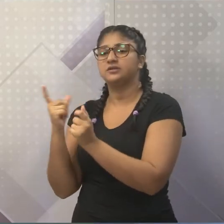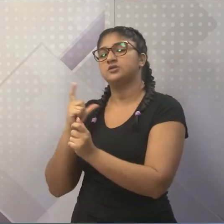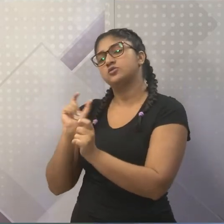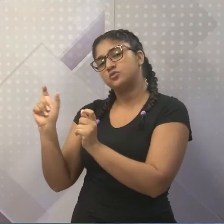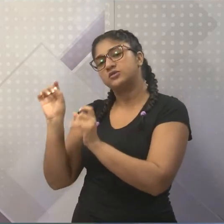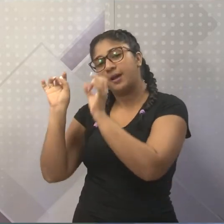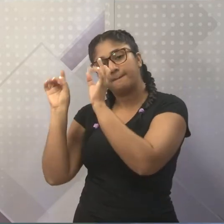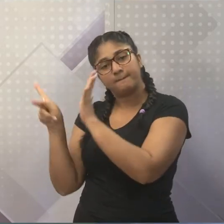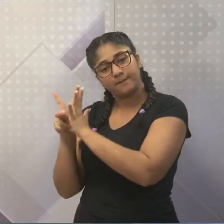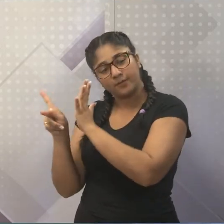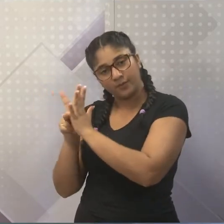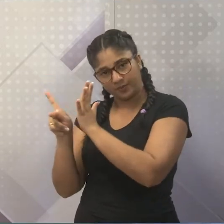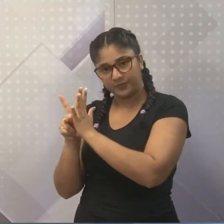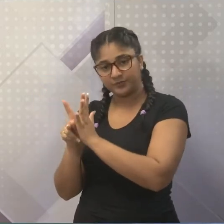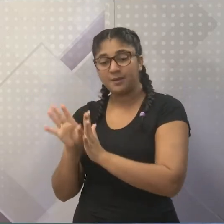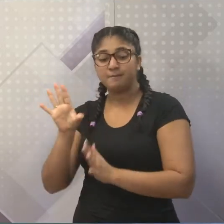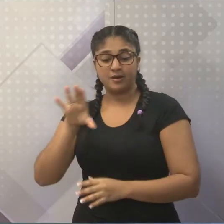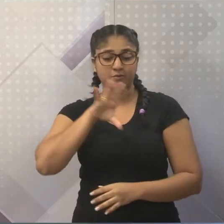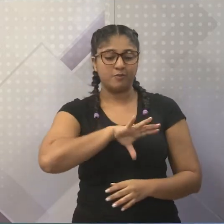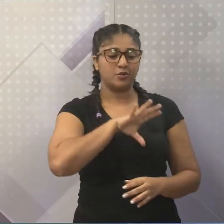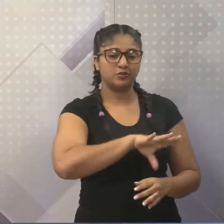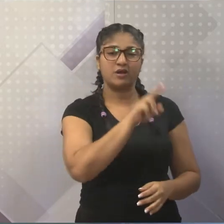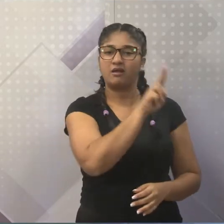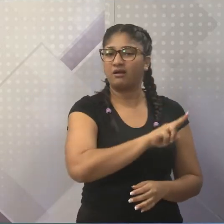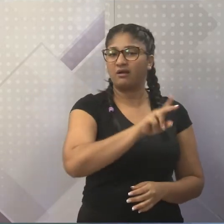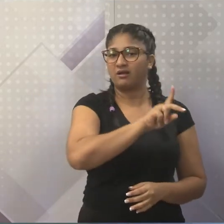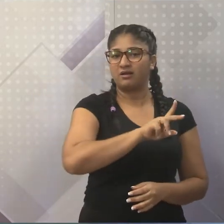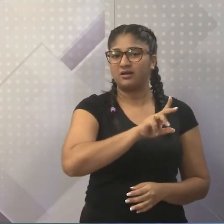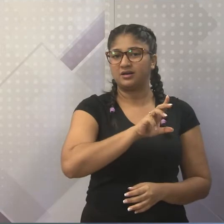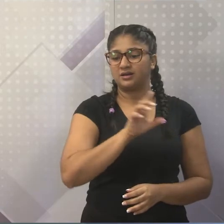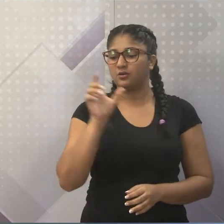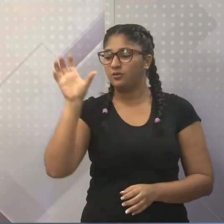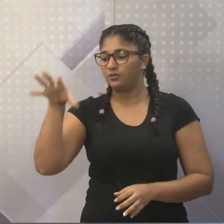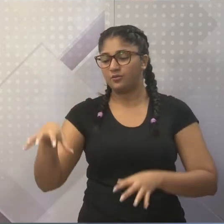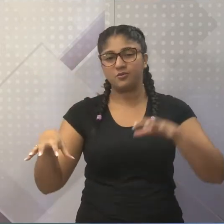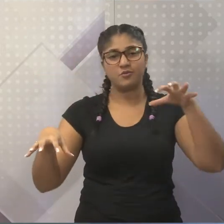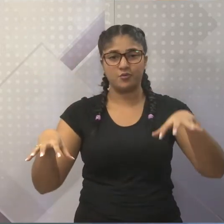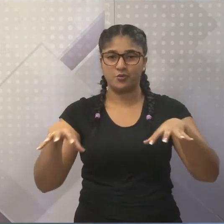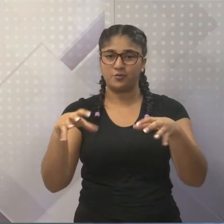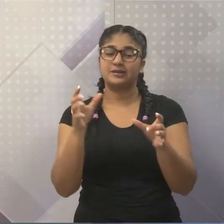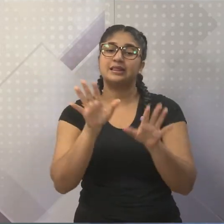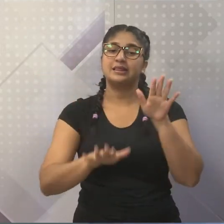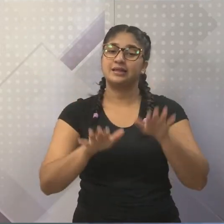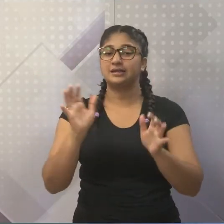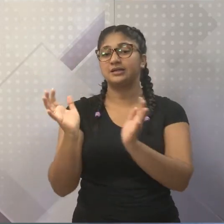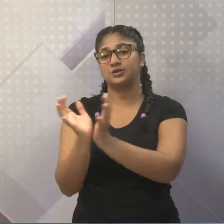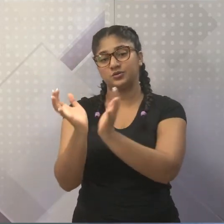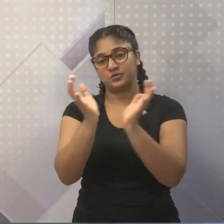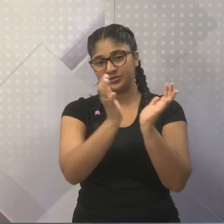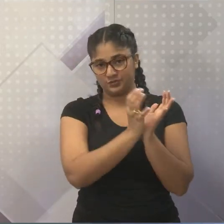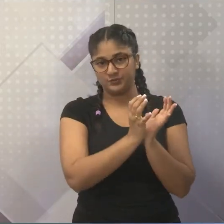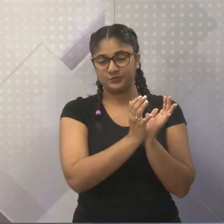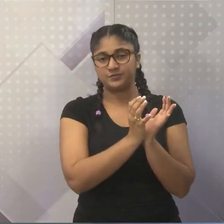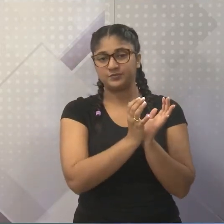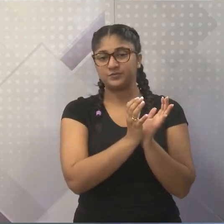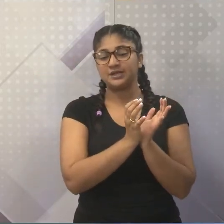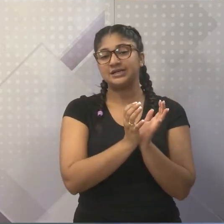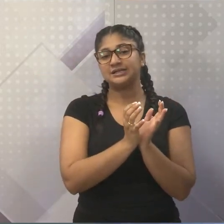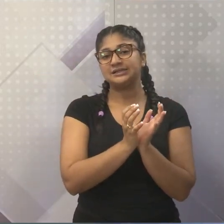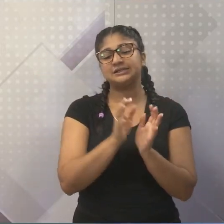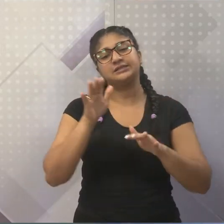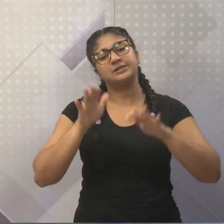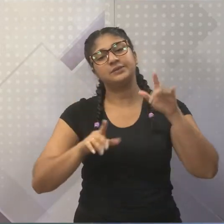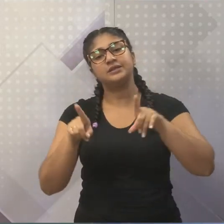elemento que nós somente não dominamos. Então, isso são gírias setoriais. Há fora aquelas gírias que são